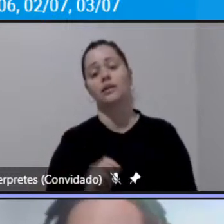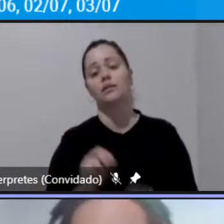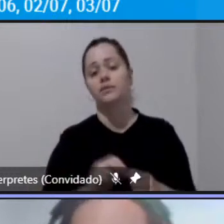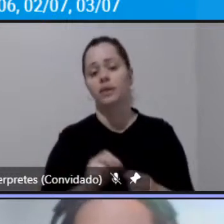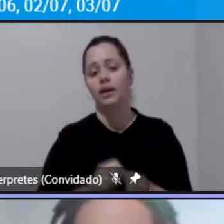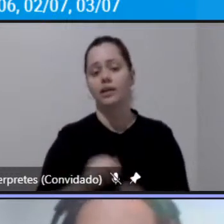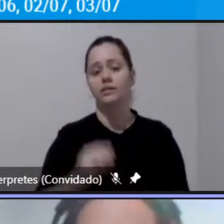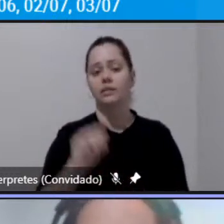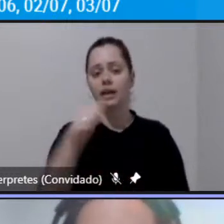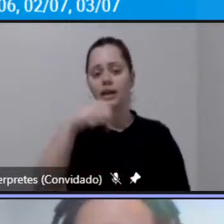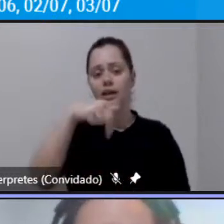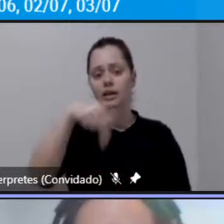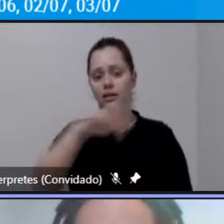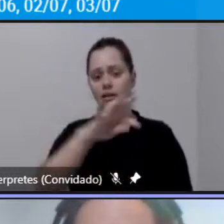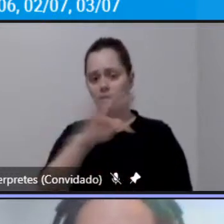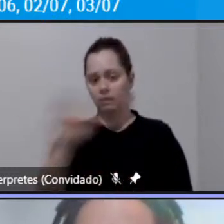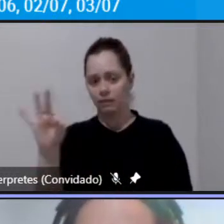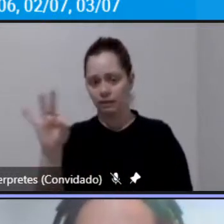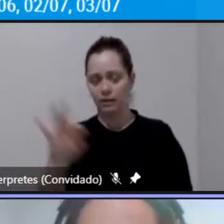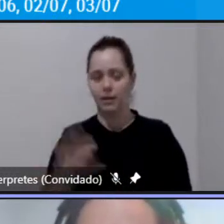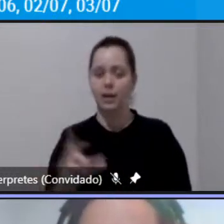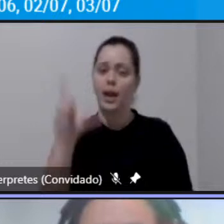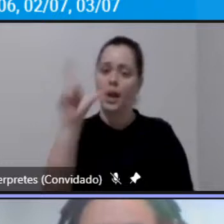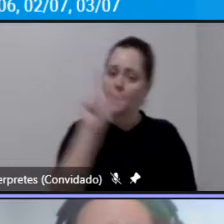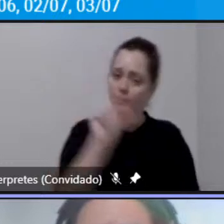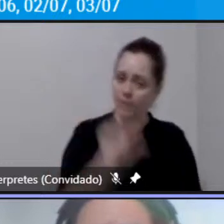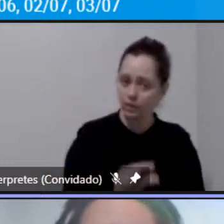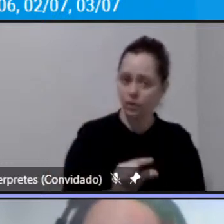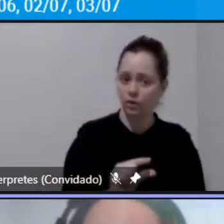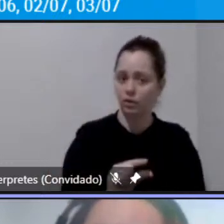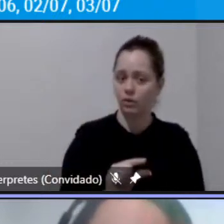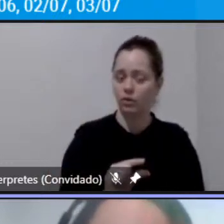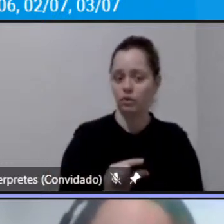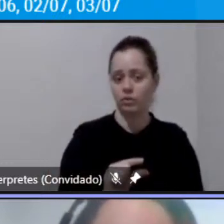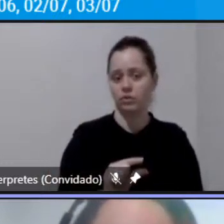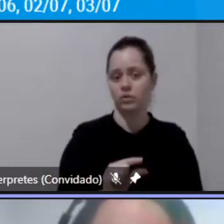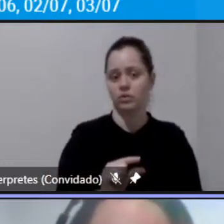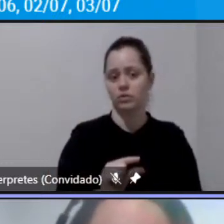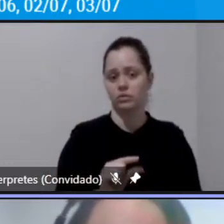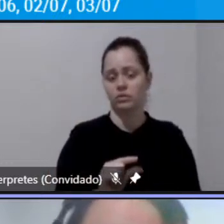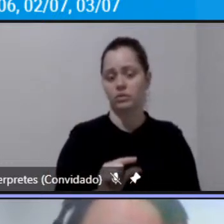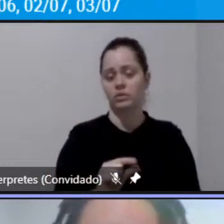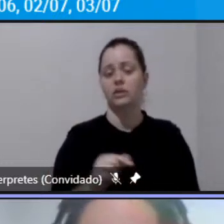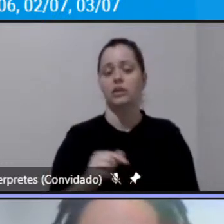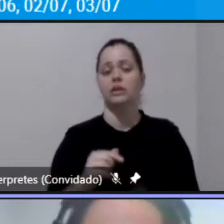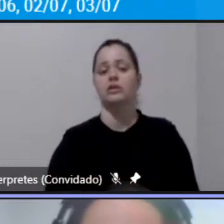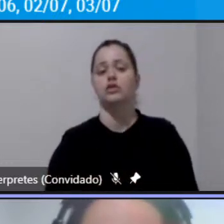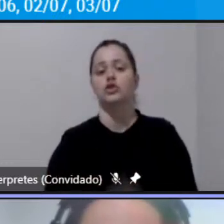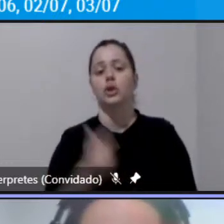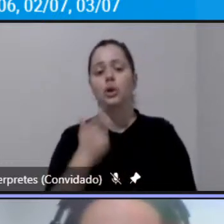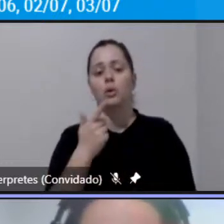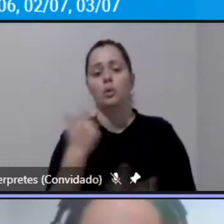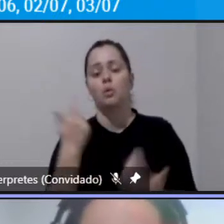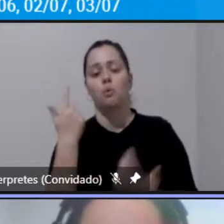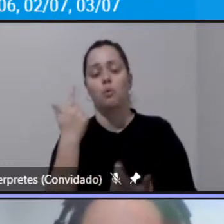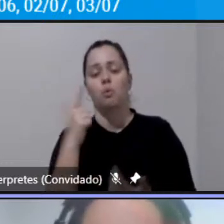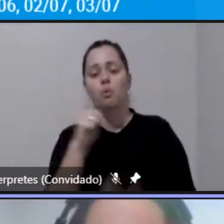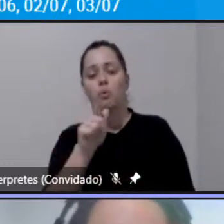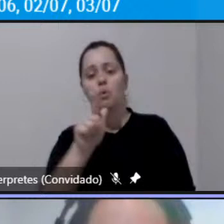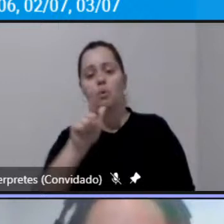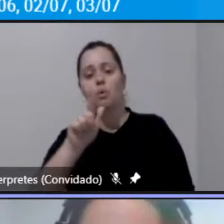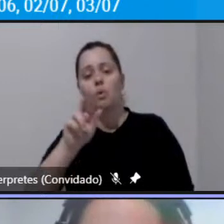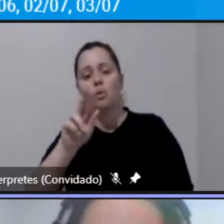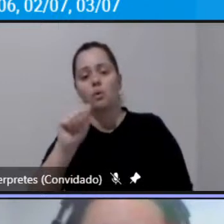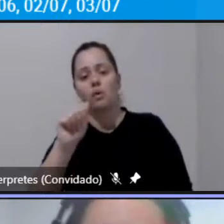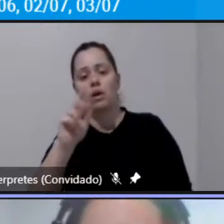é menor do que de Itaubaté e Iubatuba tem incidência de pedágio de